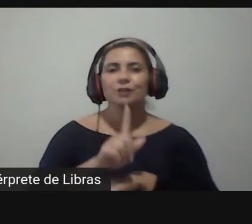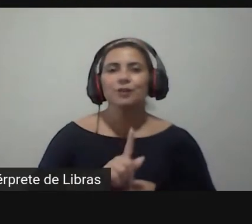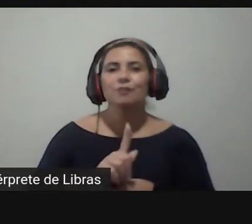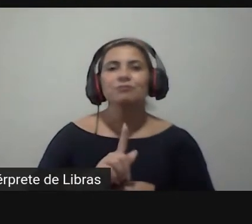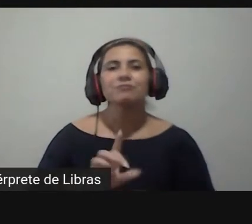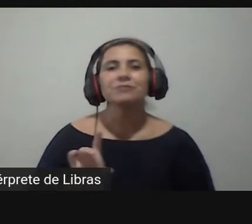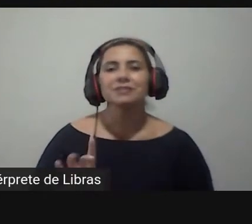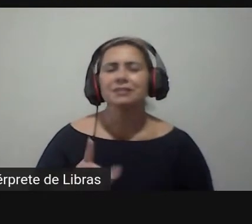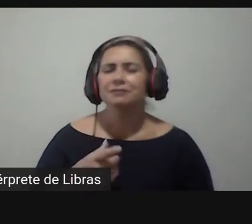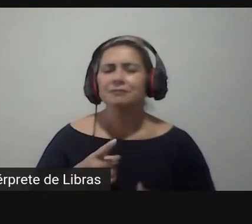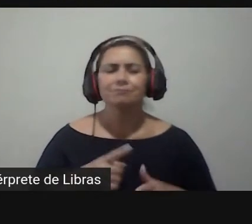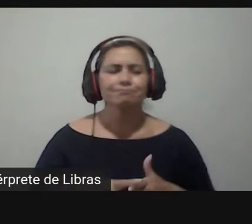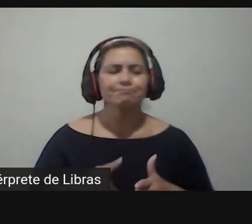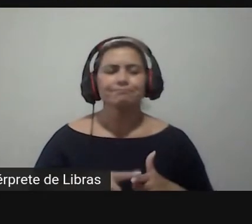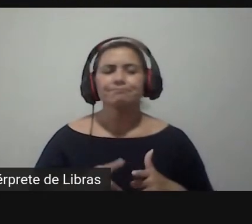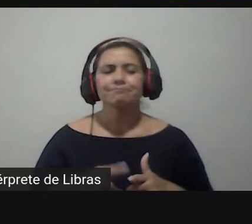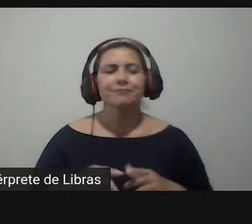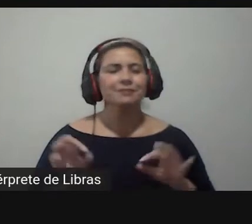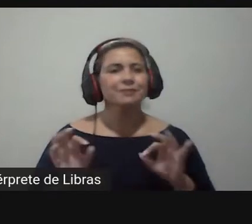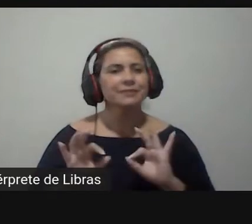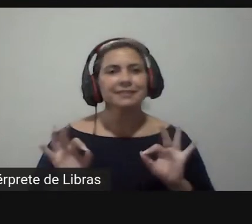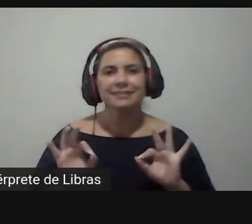isso não é nenhum problema para o sistema de medição